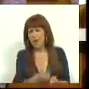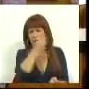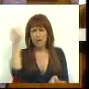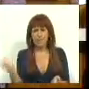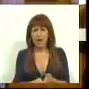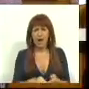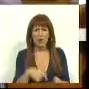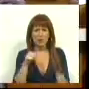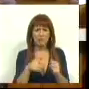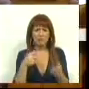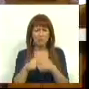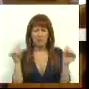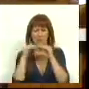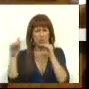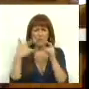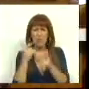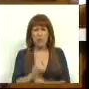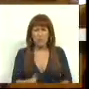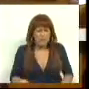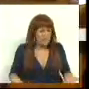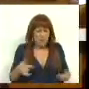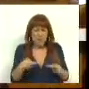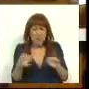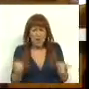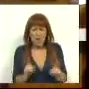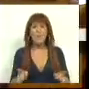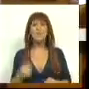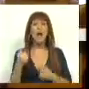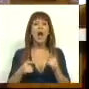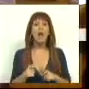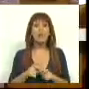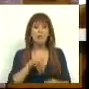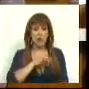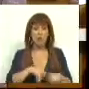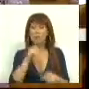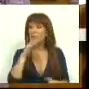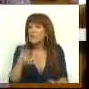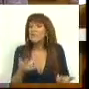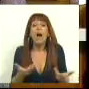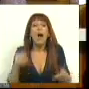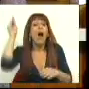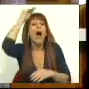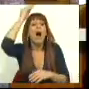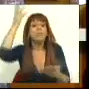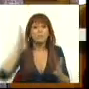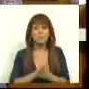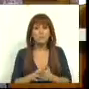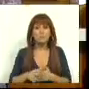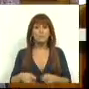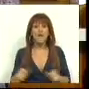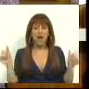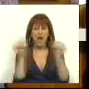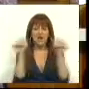perfeitamente sustentável? Não é possível, não é aceitável. E alguns deus deputados poderão dizer assim, então e no interior, onde há